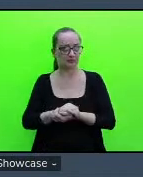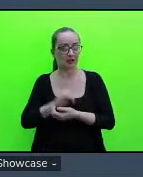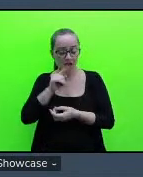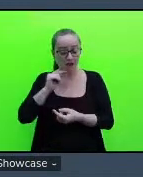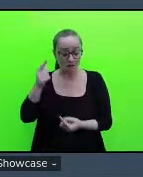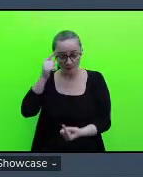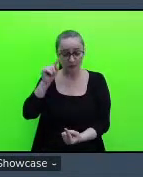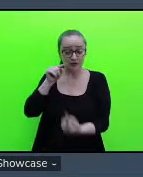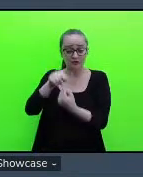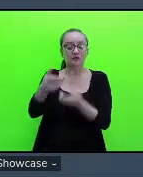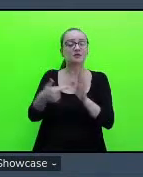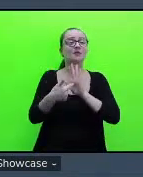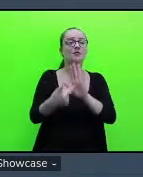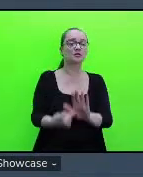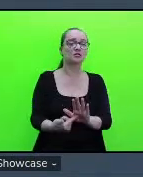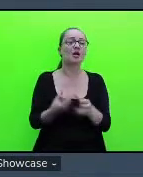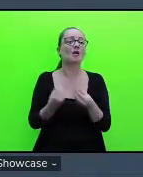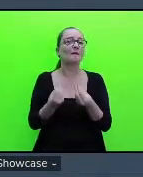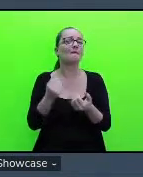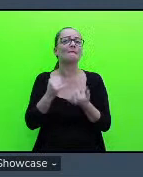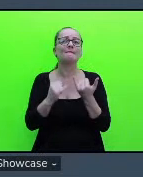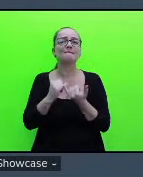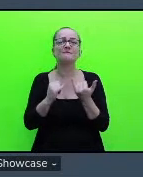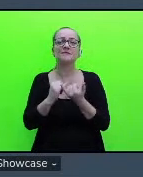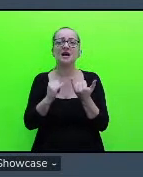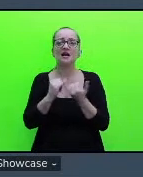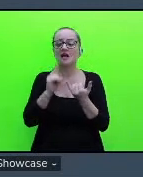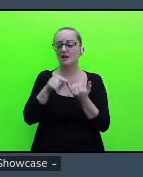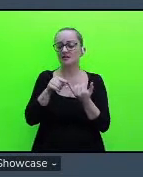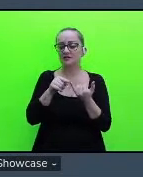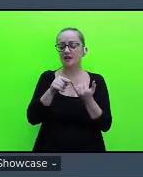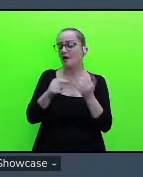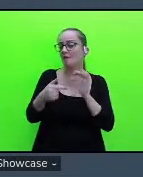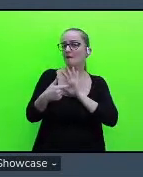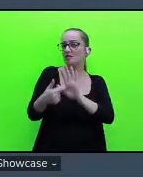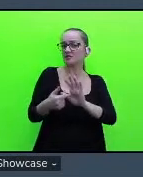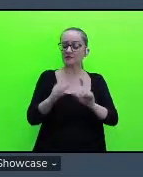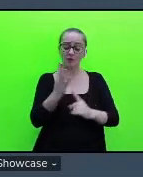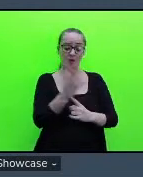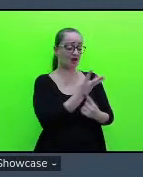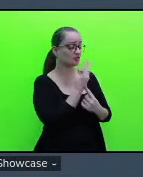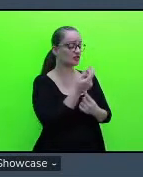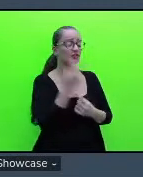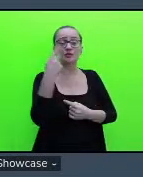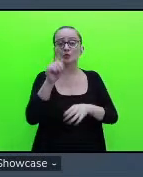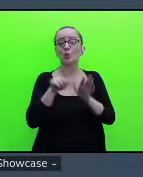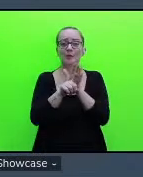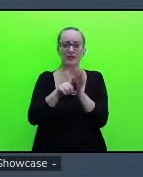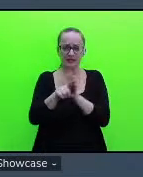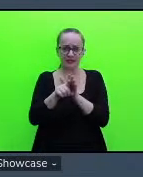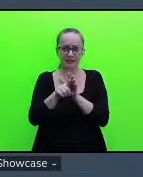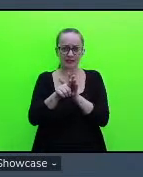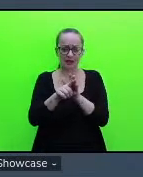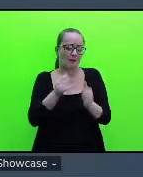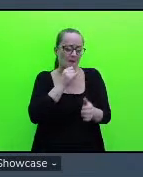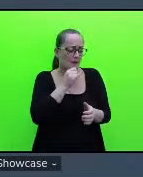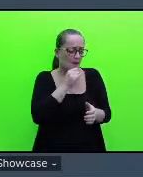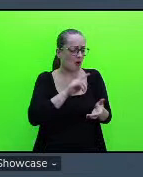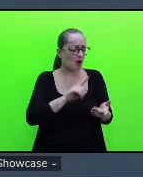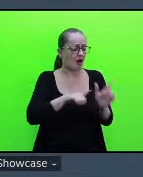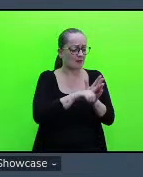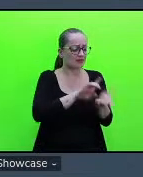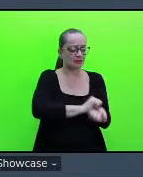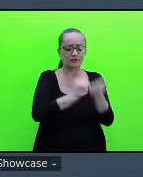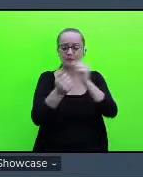foi como se fosse uma manifestação artística da sua pesquisa, foi isso? É, na